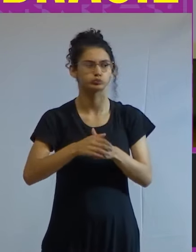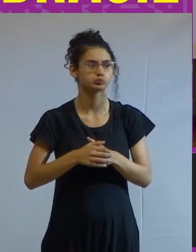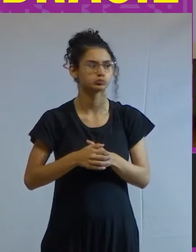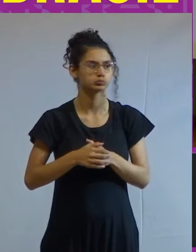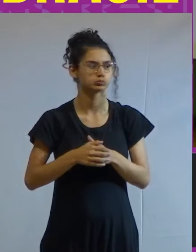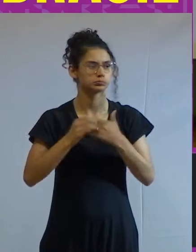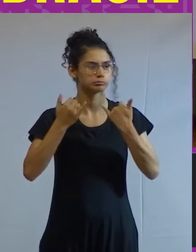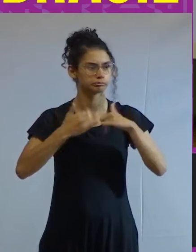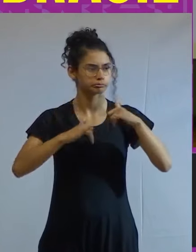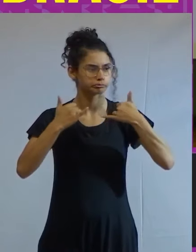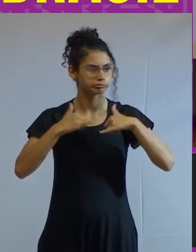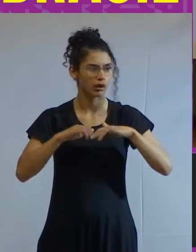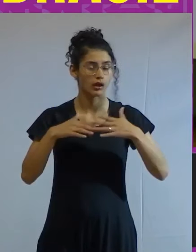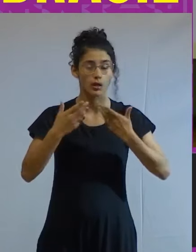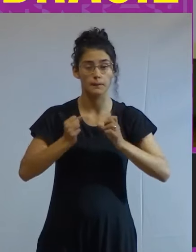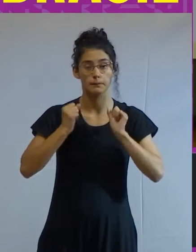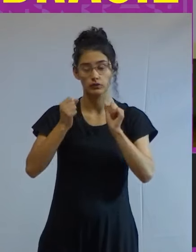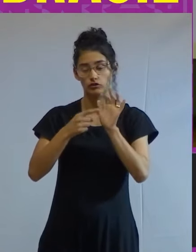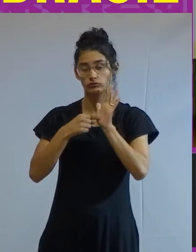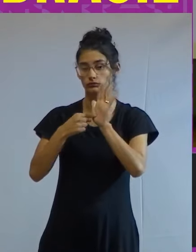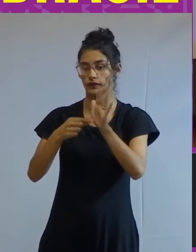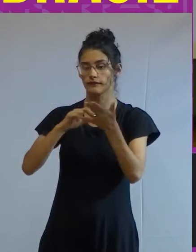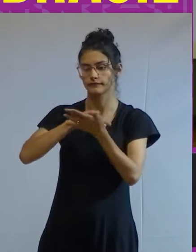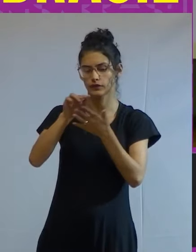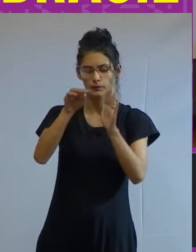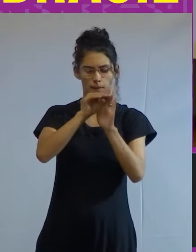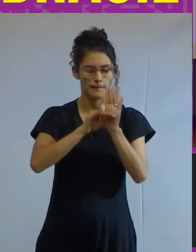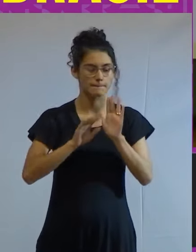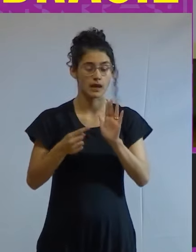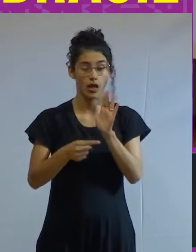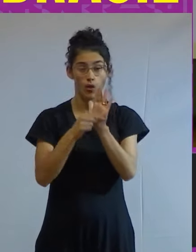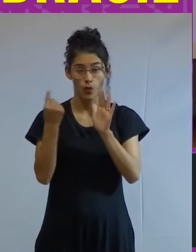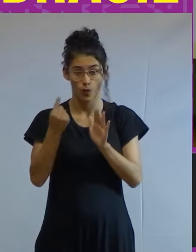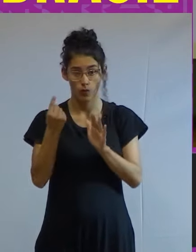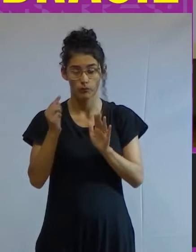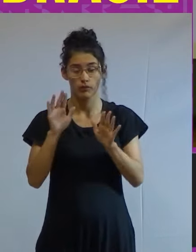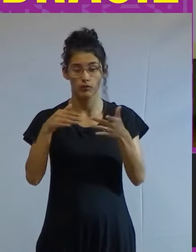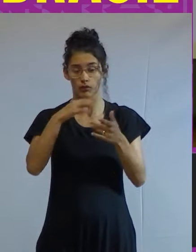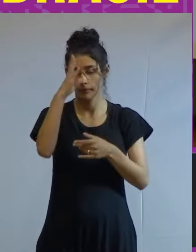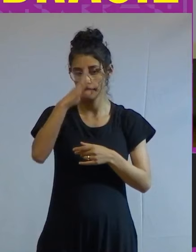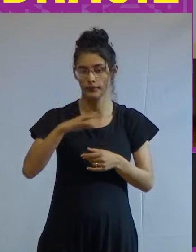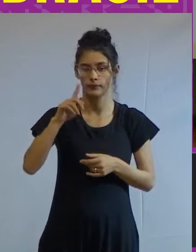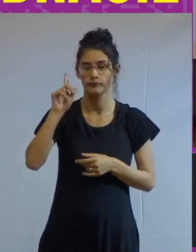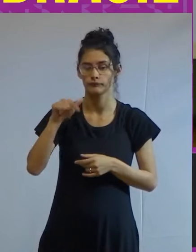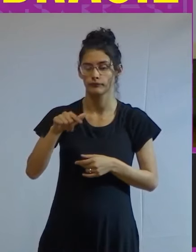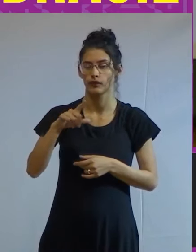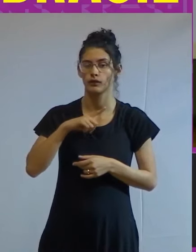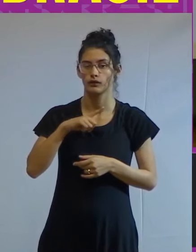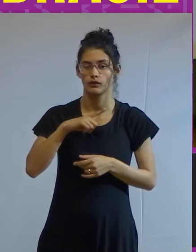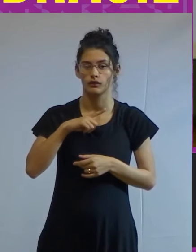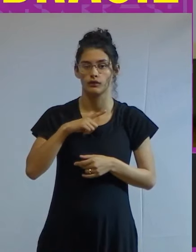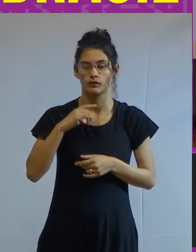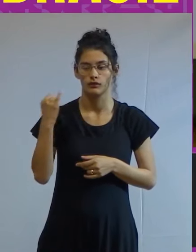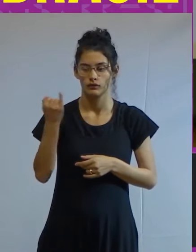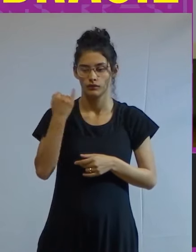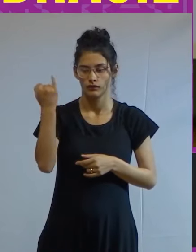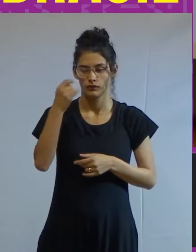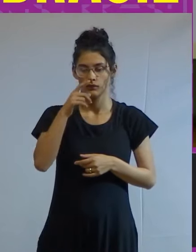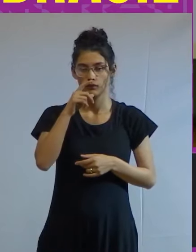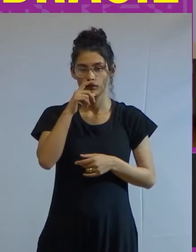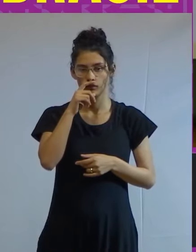energética bom podia listar aqui um monte mas uma na qual o Brasil tem uma posição fundamental